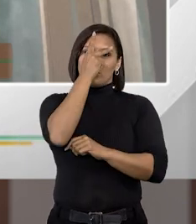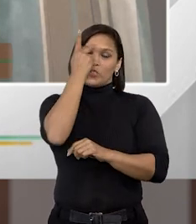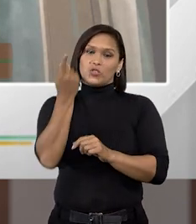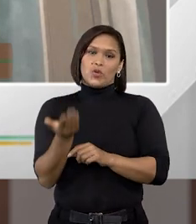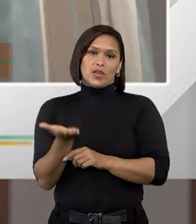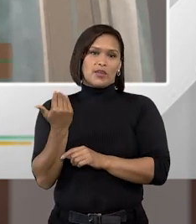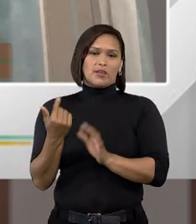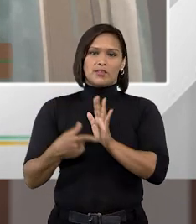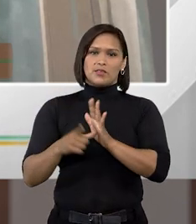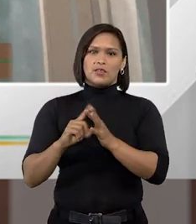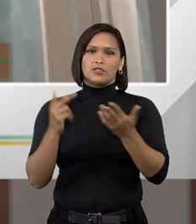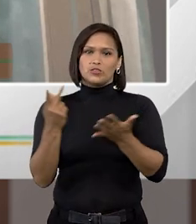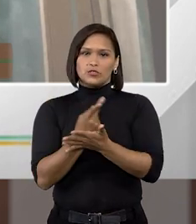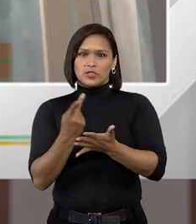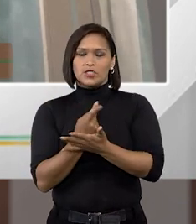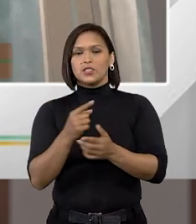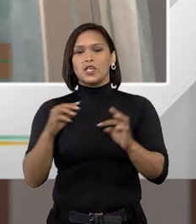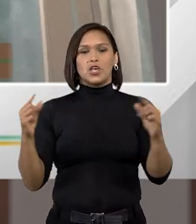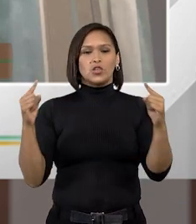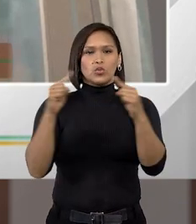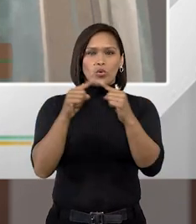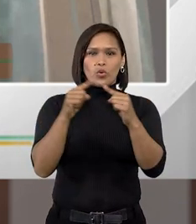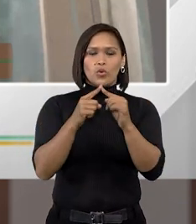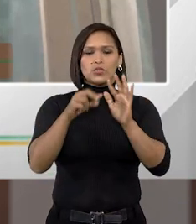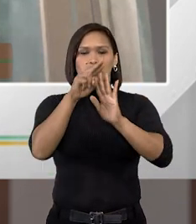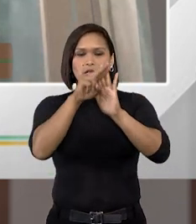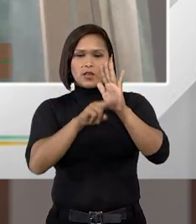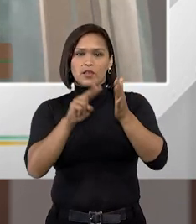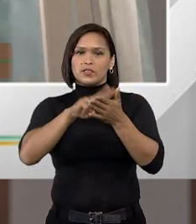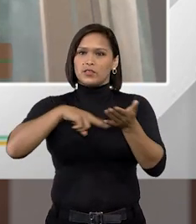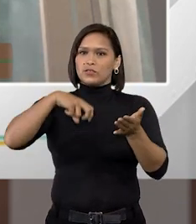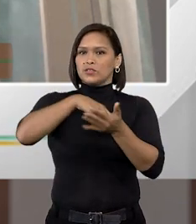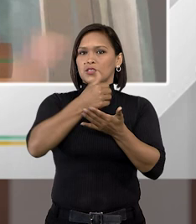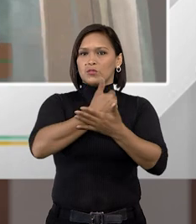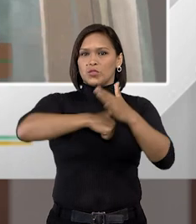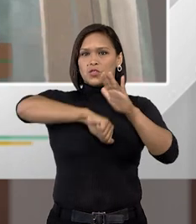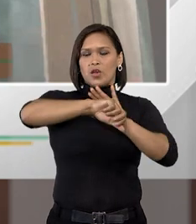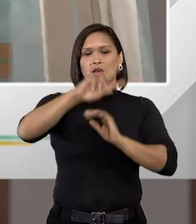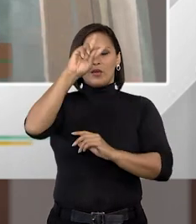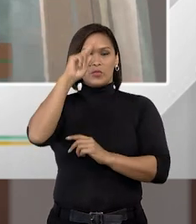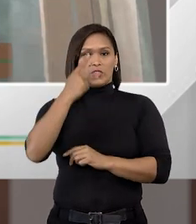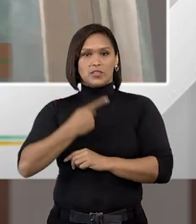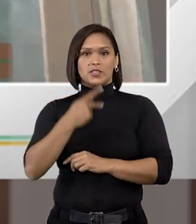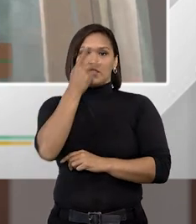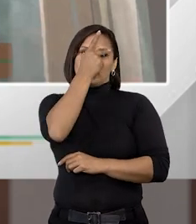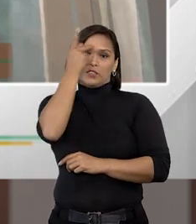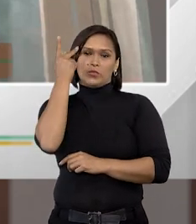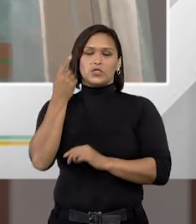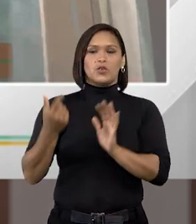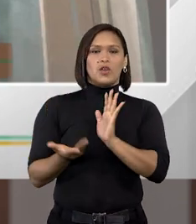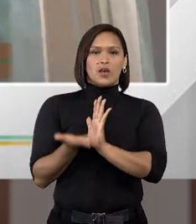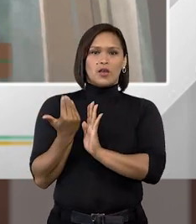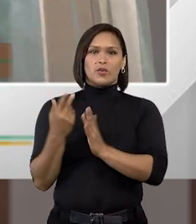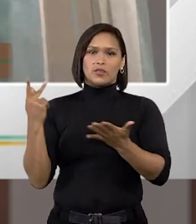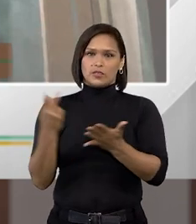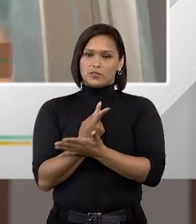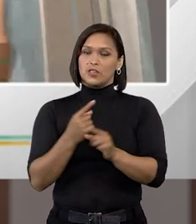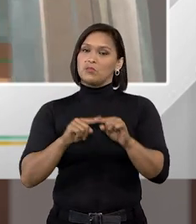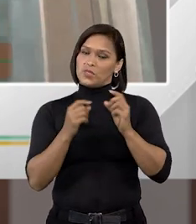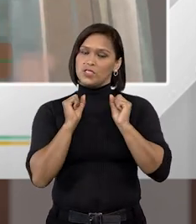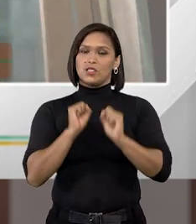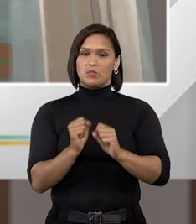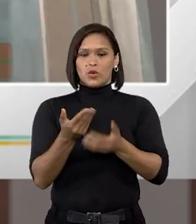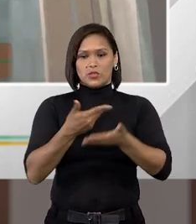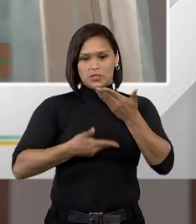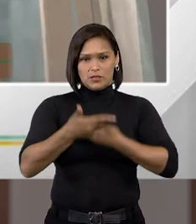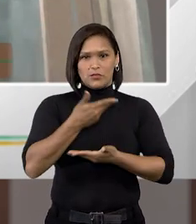era claro isso tudo está ligado aos critérios criminológicos né a personalidade da pessoa aos seus antecedentes mas ele pode